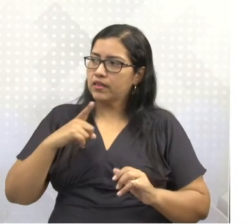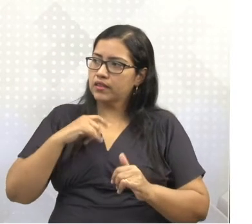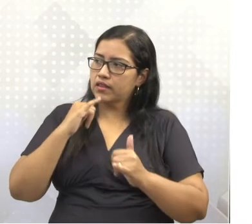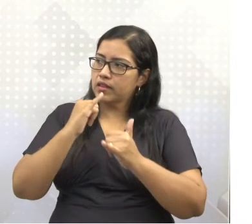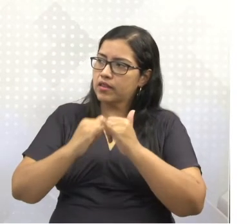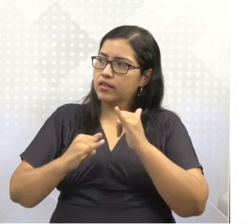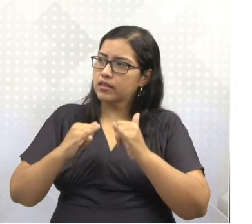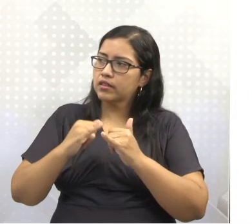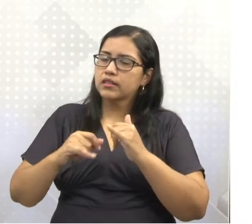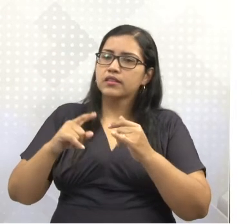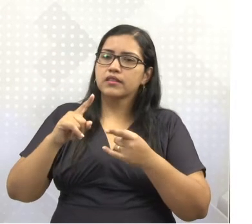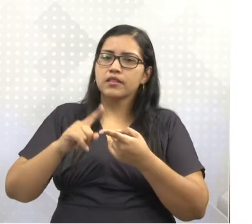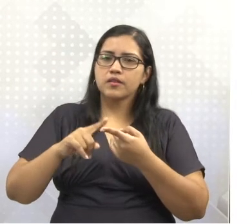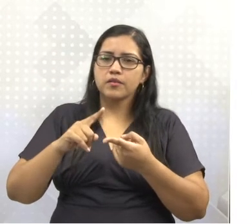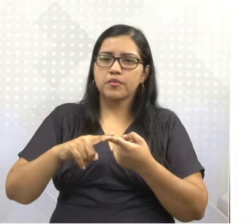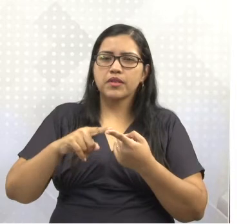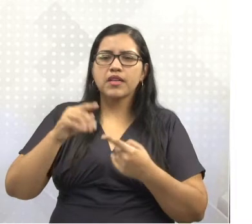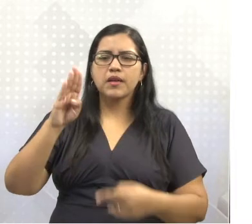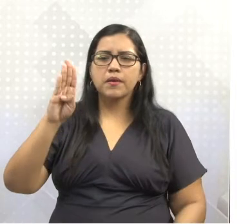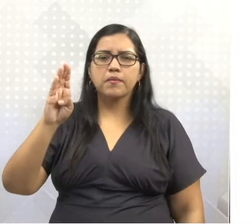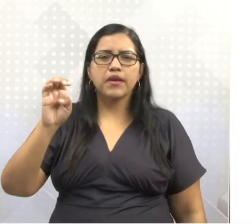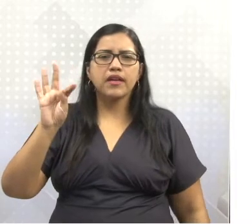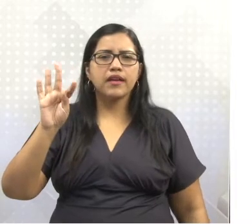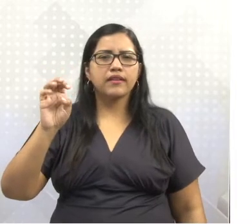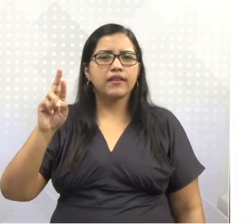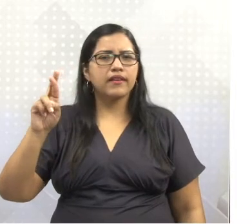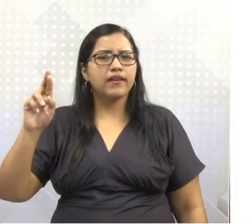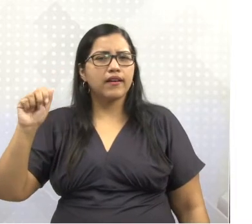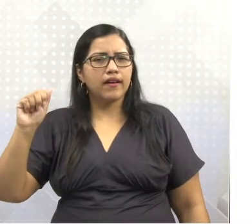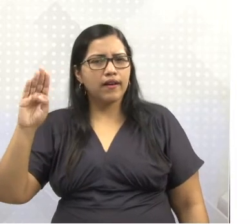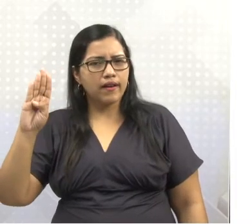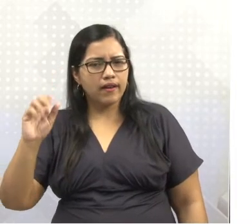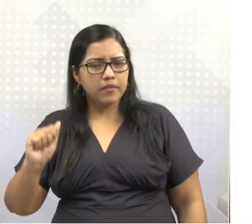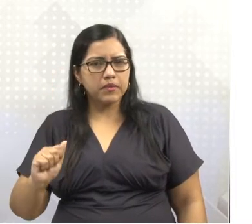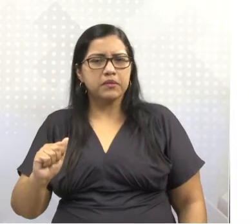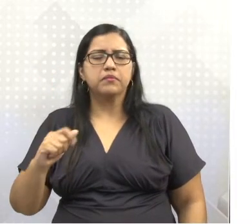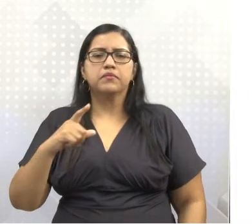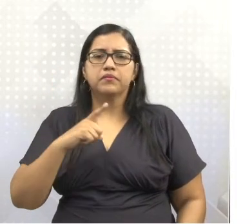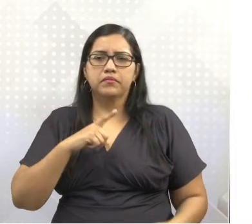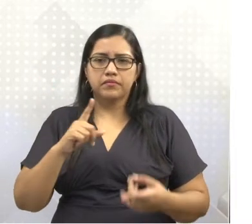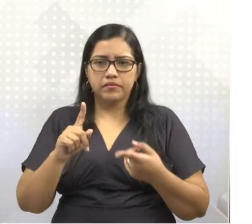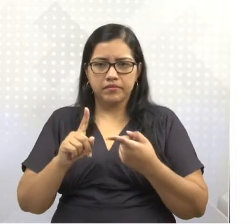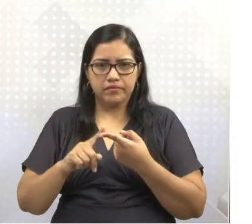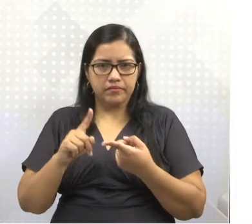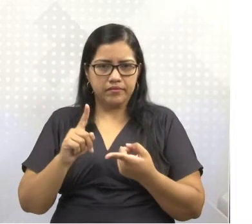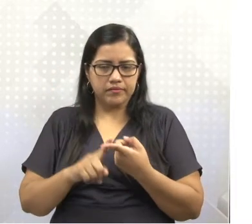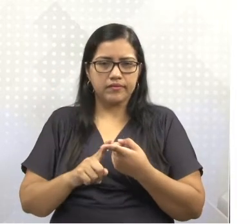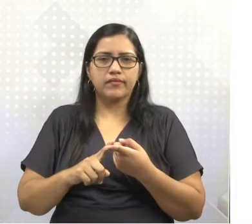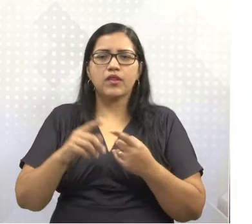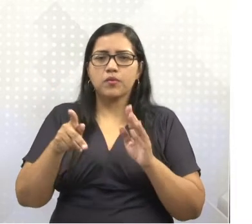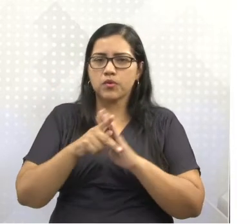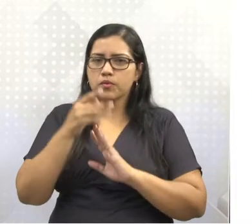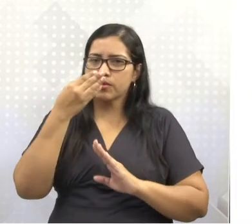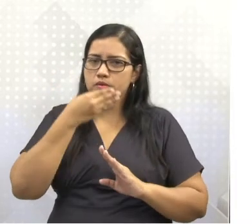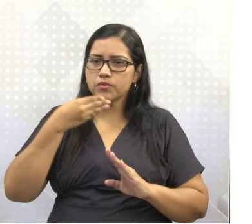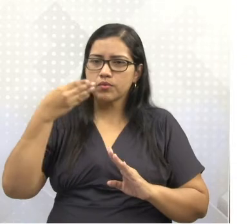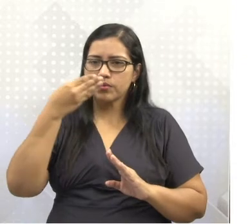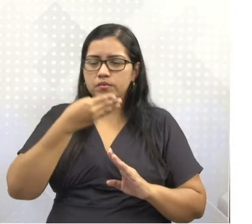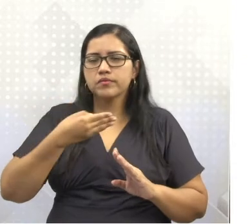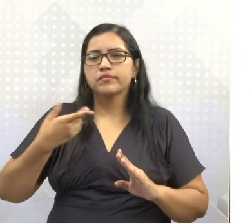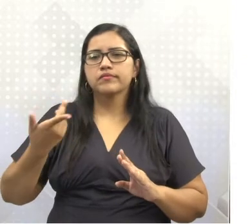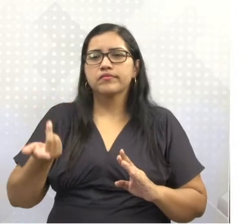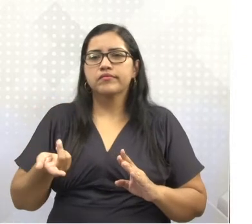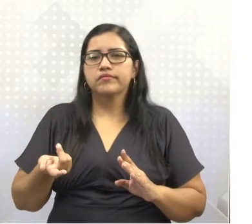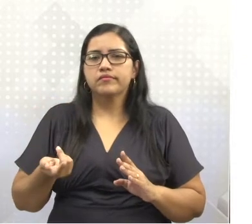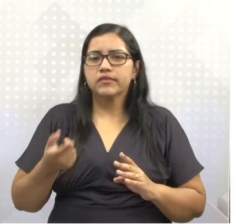A beterraba, é utilizada como combustível, tá certo? A beterraba açucareira. Temos os cereais, as regiões